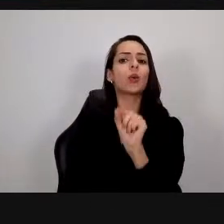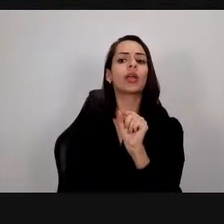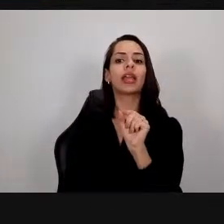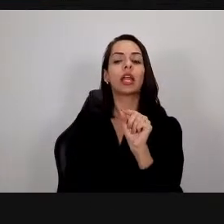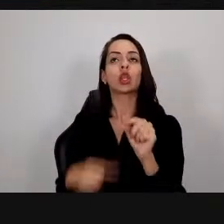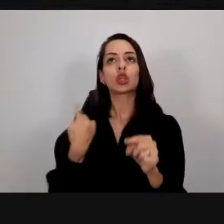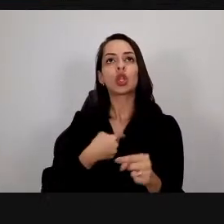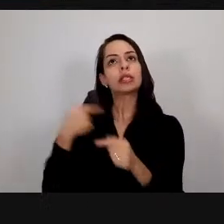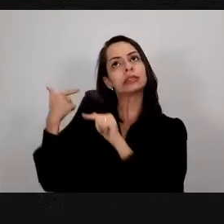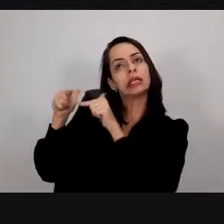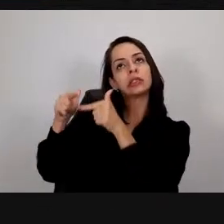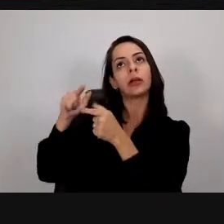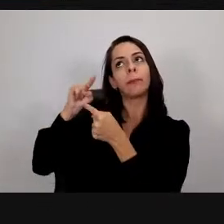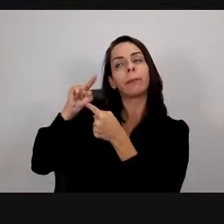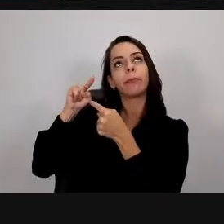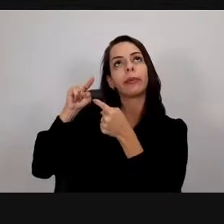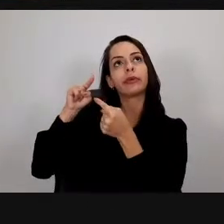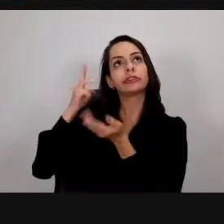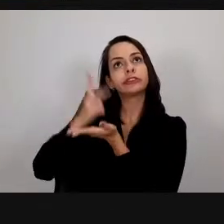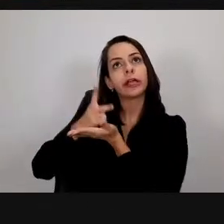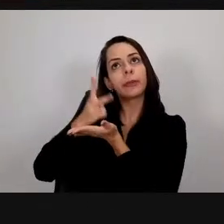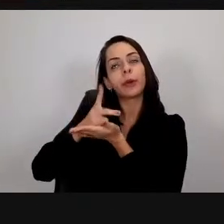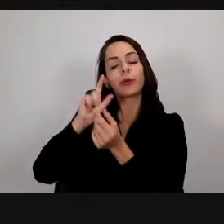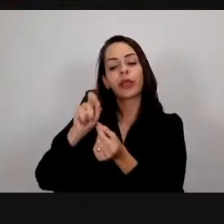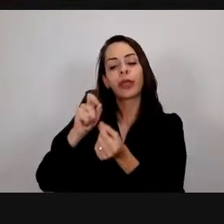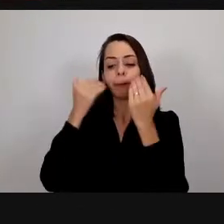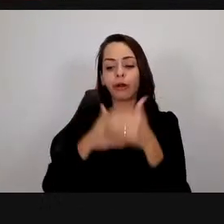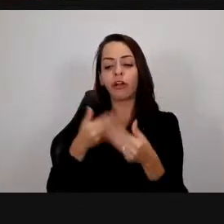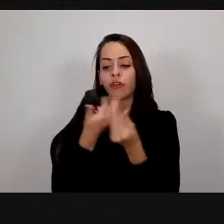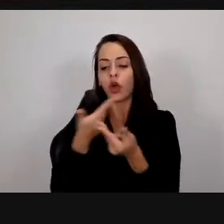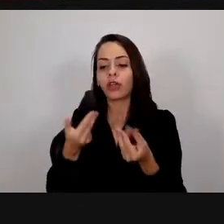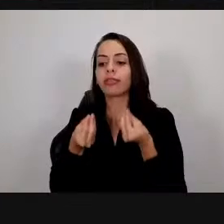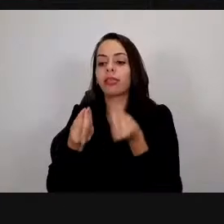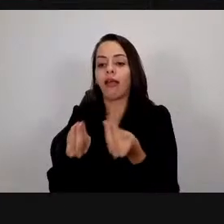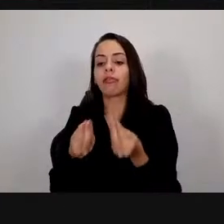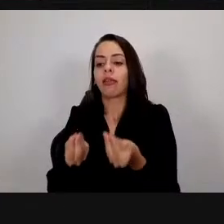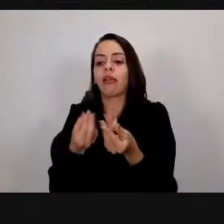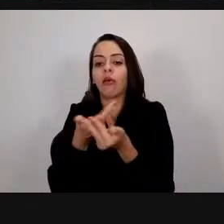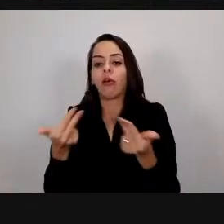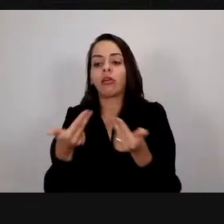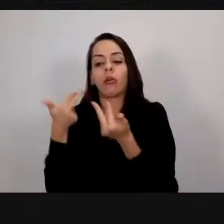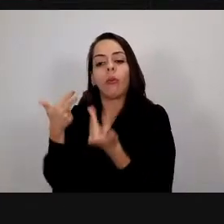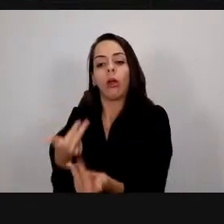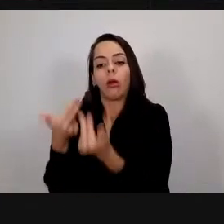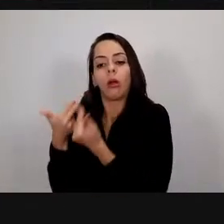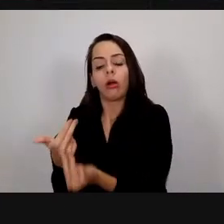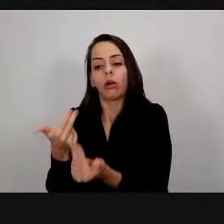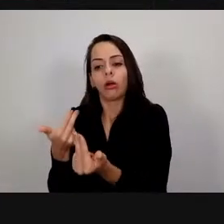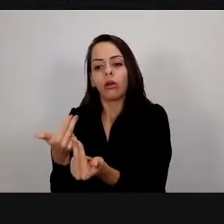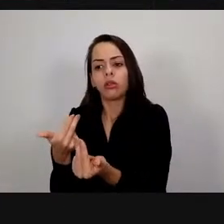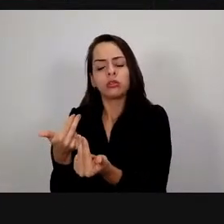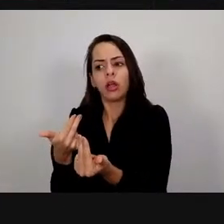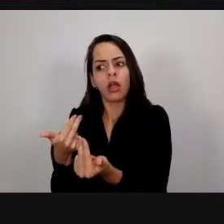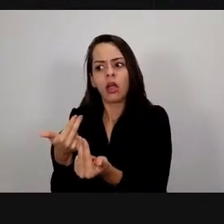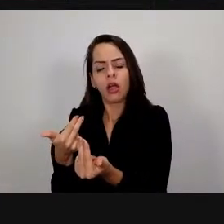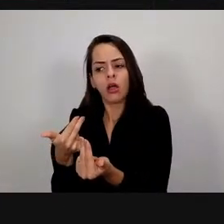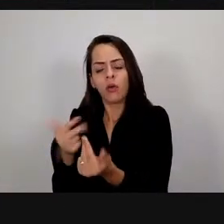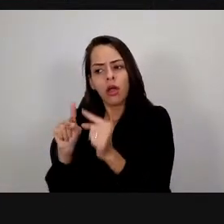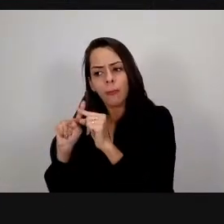paradigma de como é que faz eu vou fazer assim assim que vai funcionar quando a gente entende que não é assim a avaliação eu falo caraca